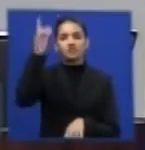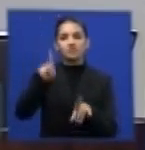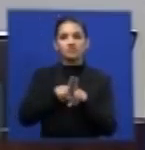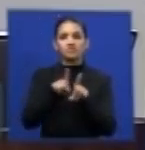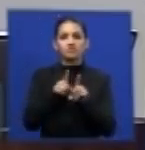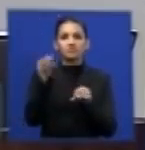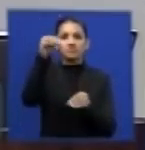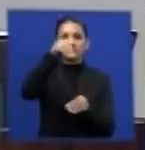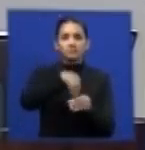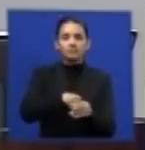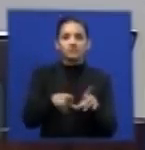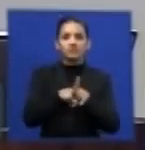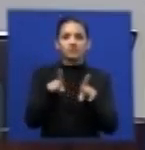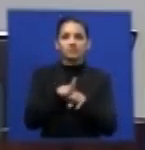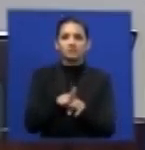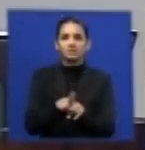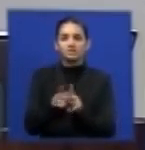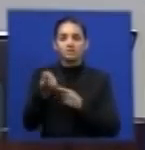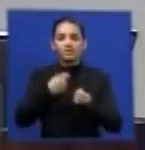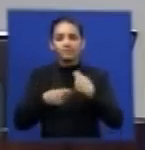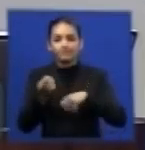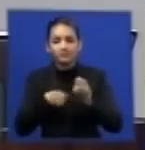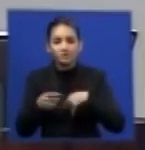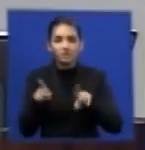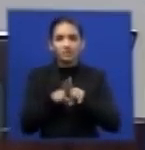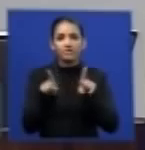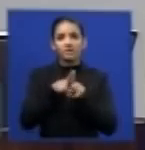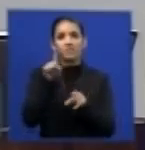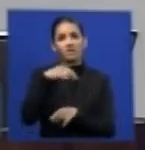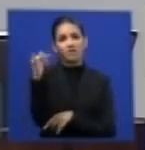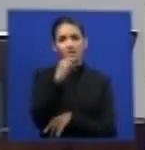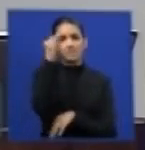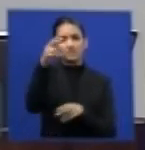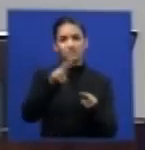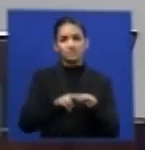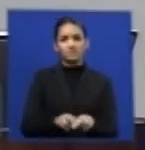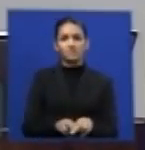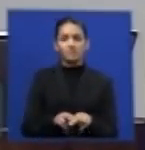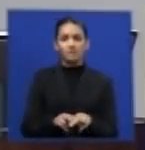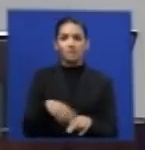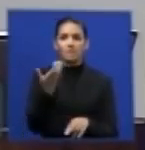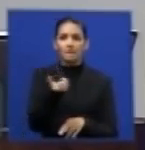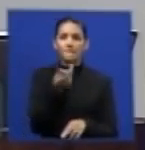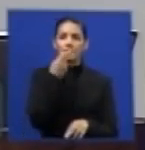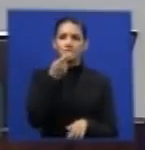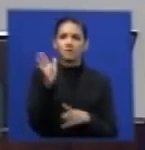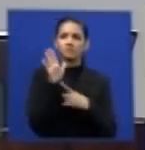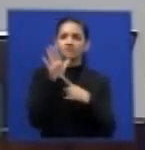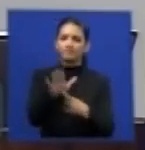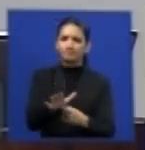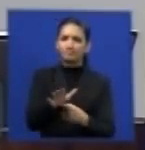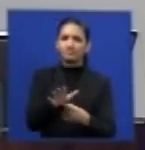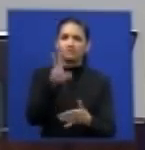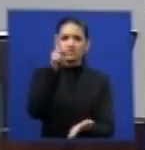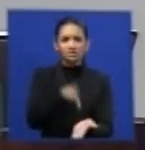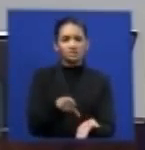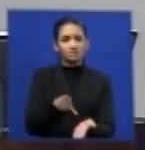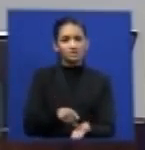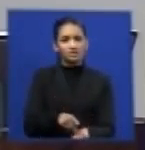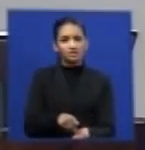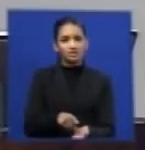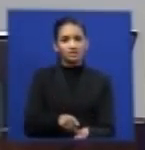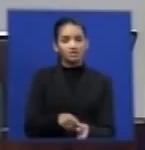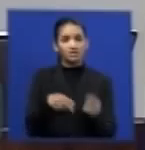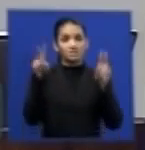componente econômico e enfim que é preponderante então portanto aqui eu quero enfatizar que essa é uma questão que